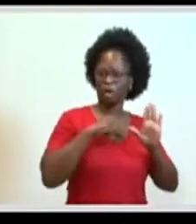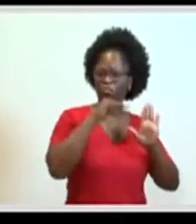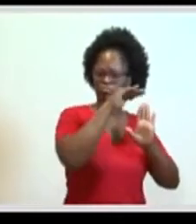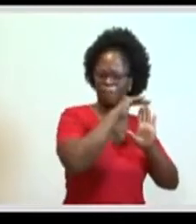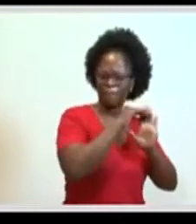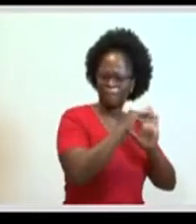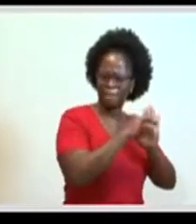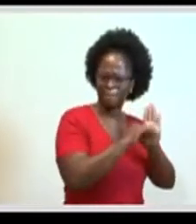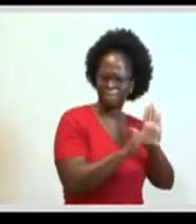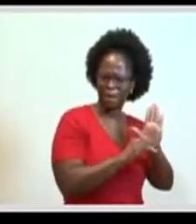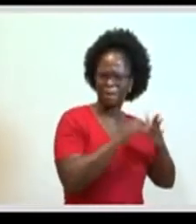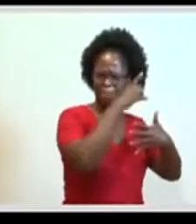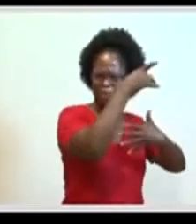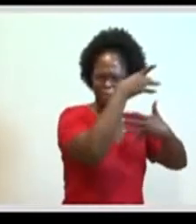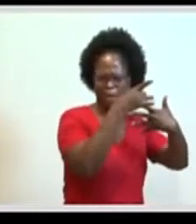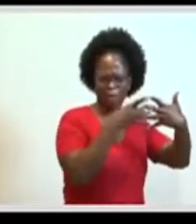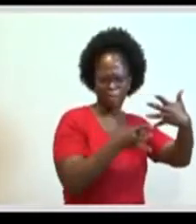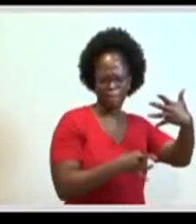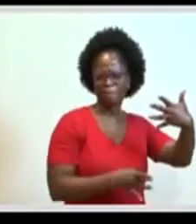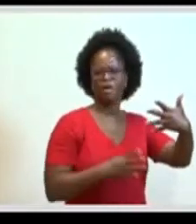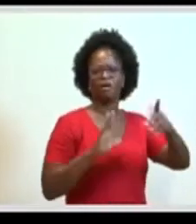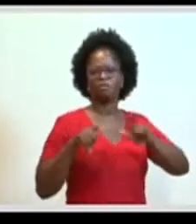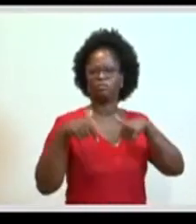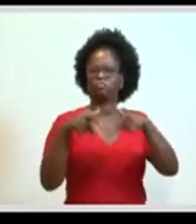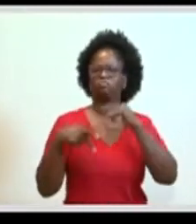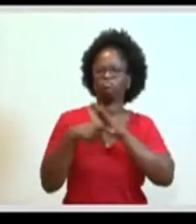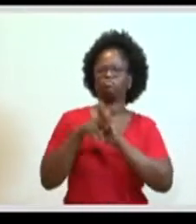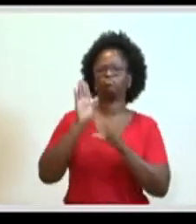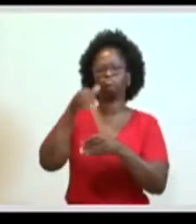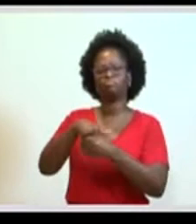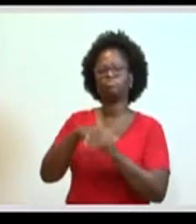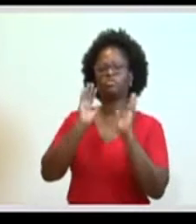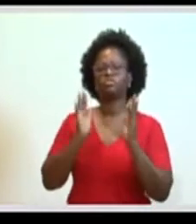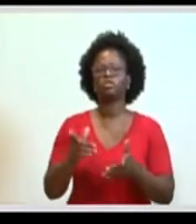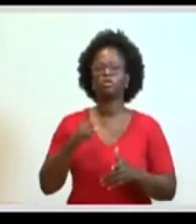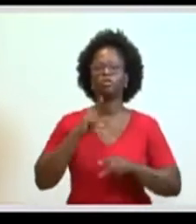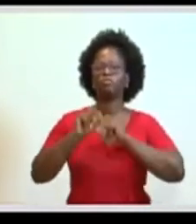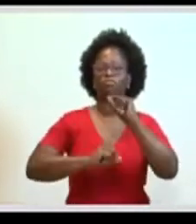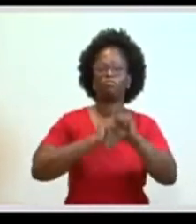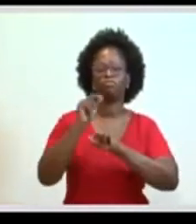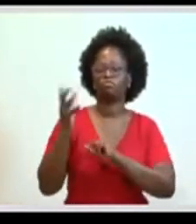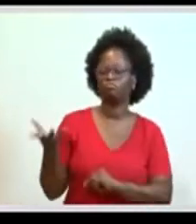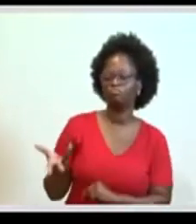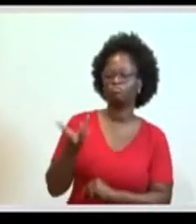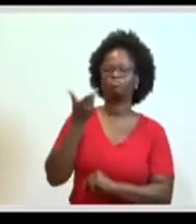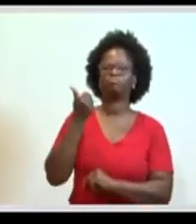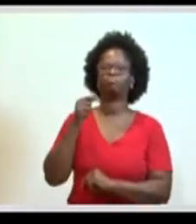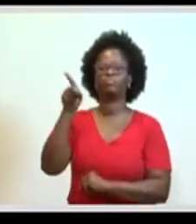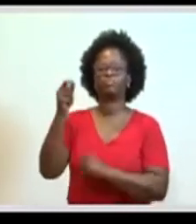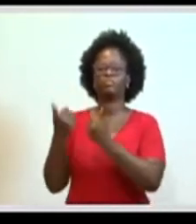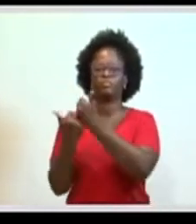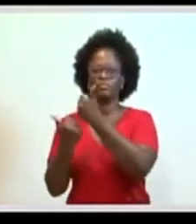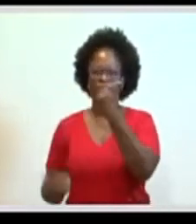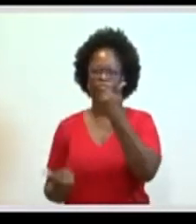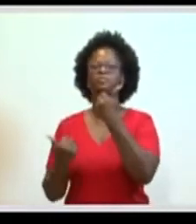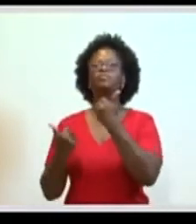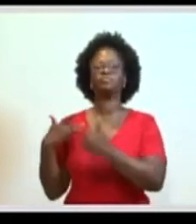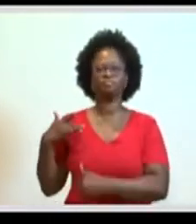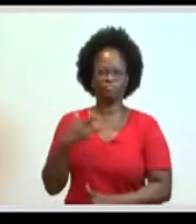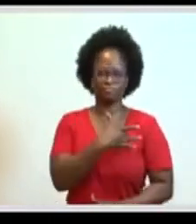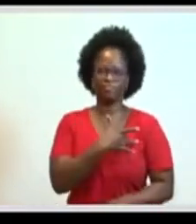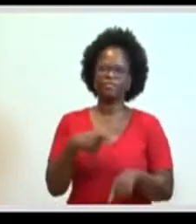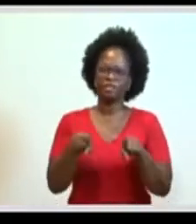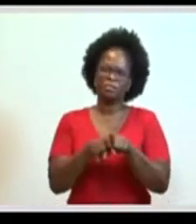toda a dinâmica dessa eleição, já foram apreciadas também no Ministério da Saúde, que está